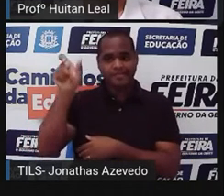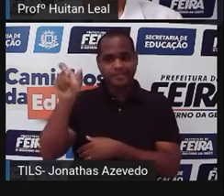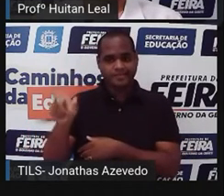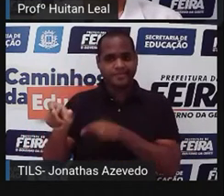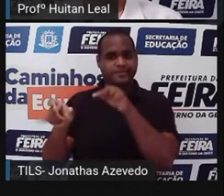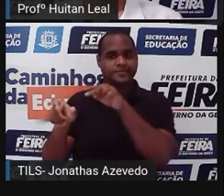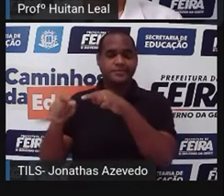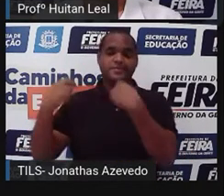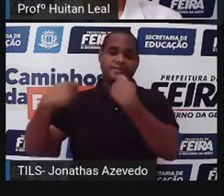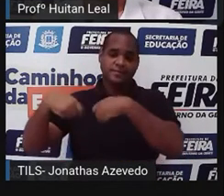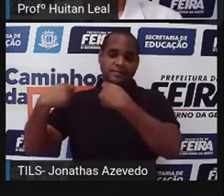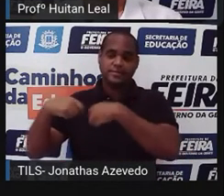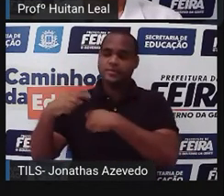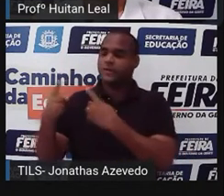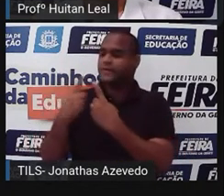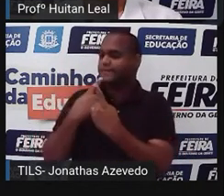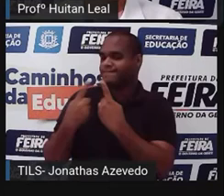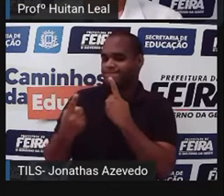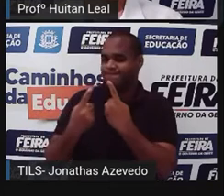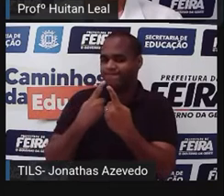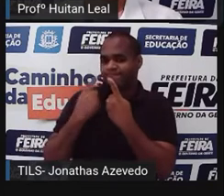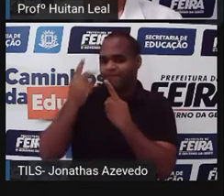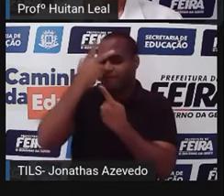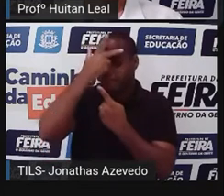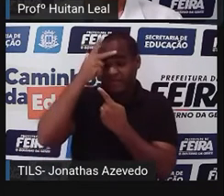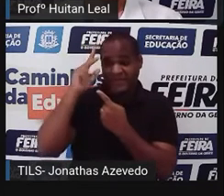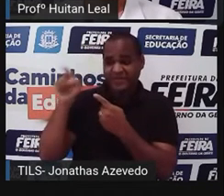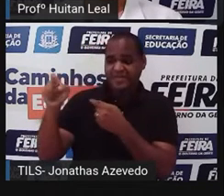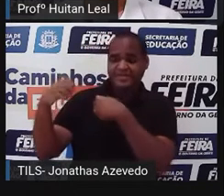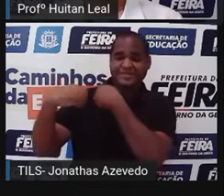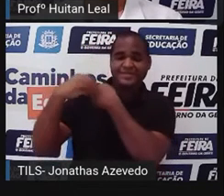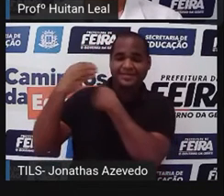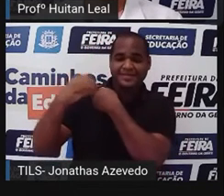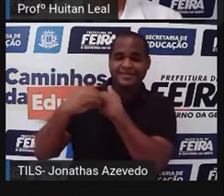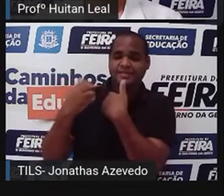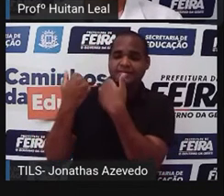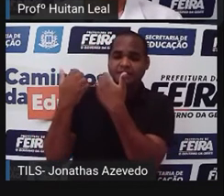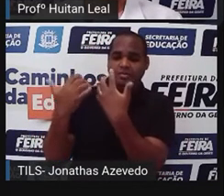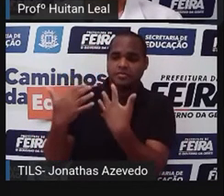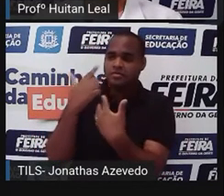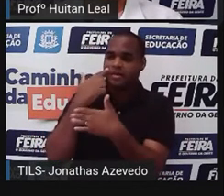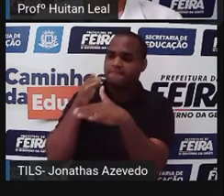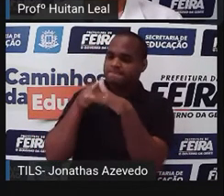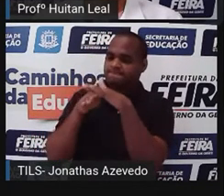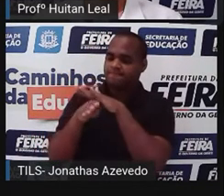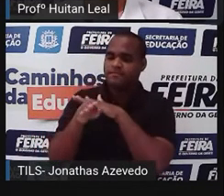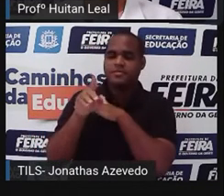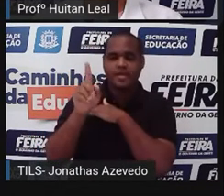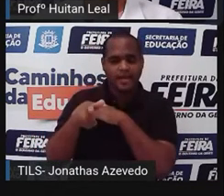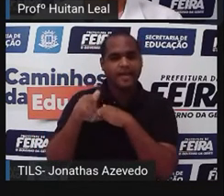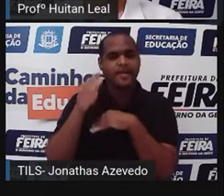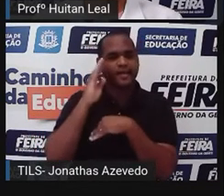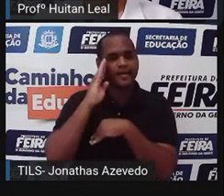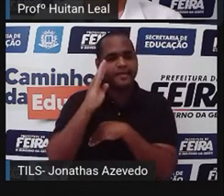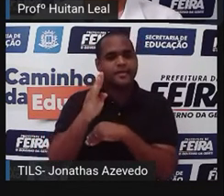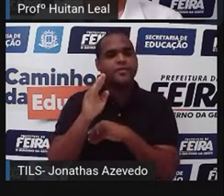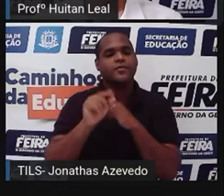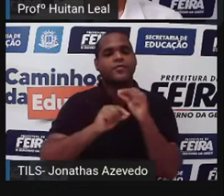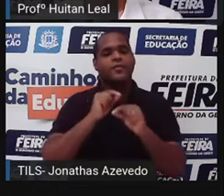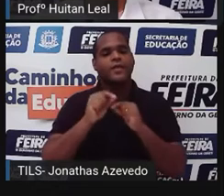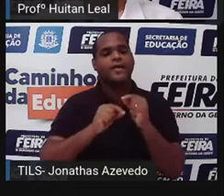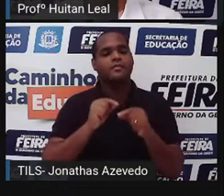numa notícia, muitas vezes se entrevista pessoas para ter, assim, acesso mais direto ao ocorrido